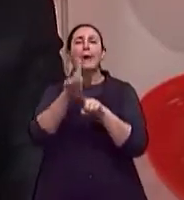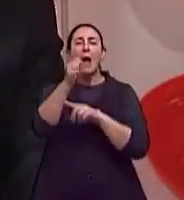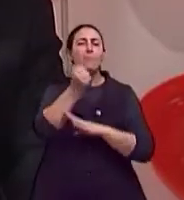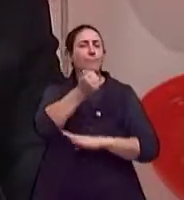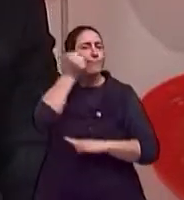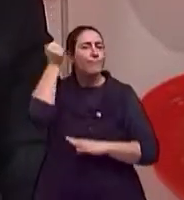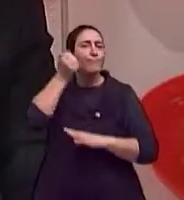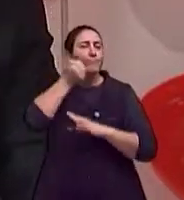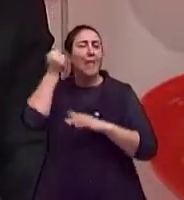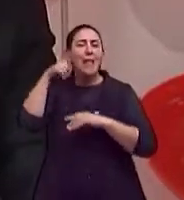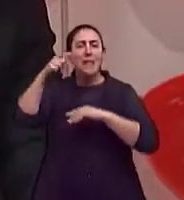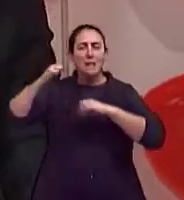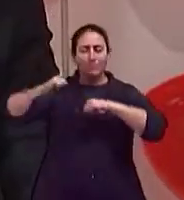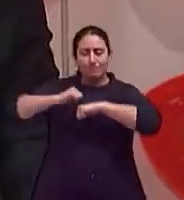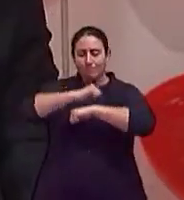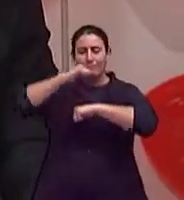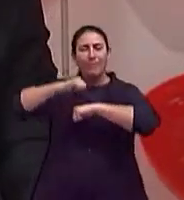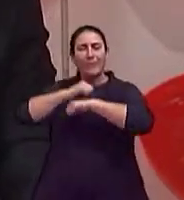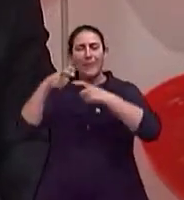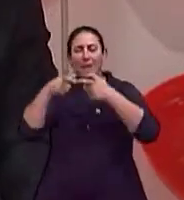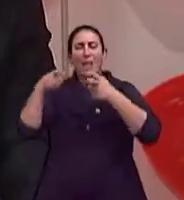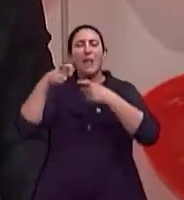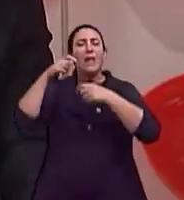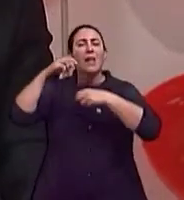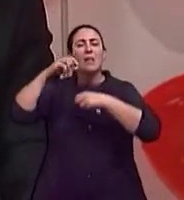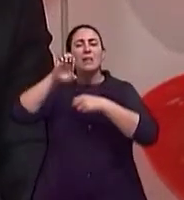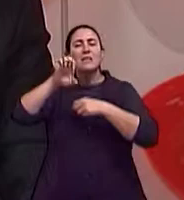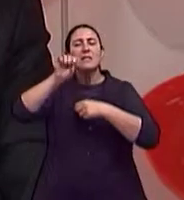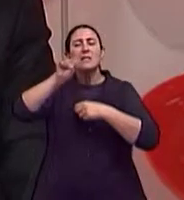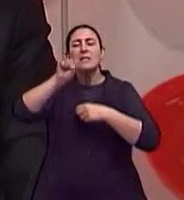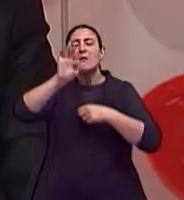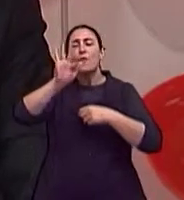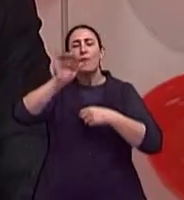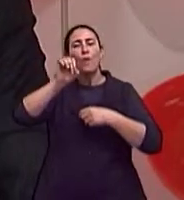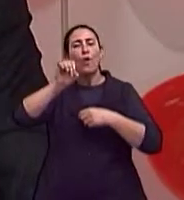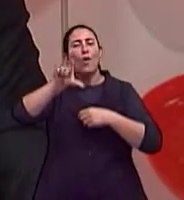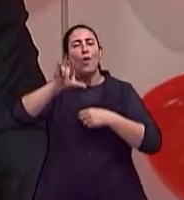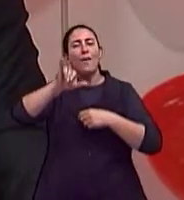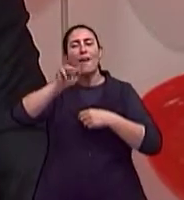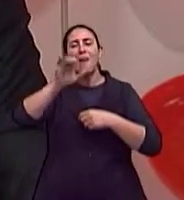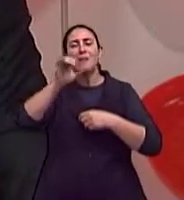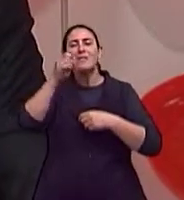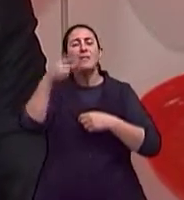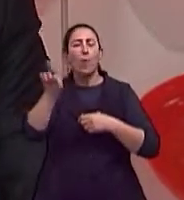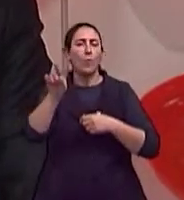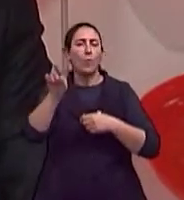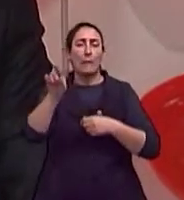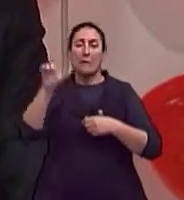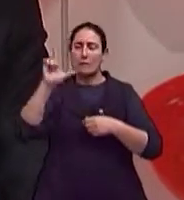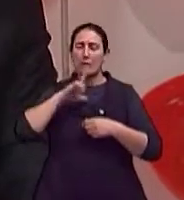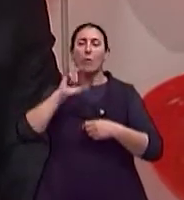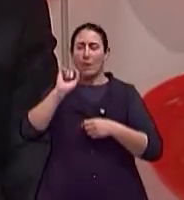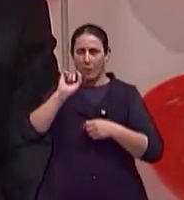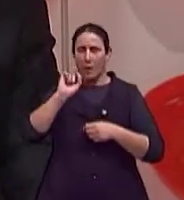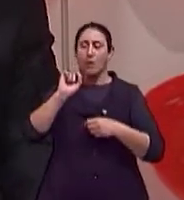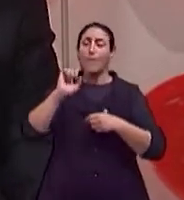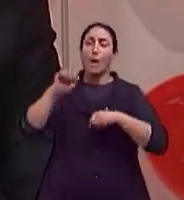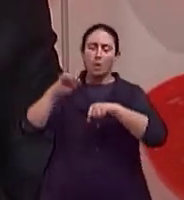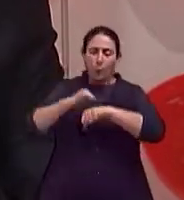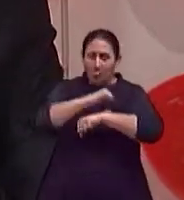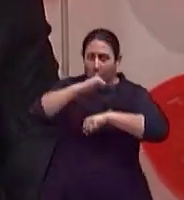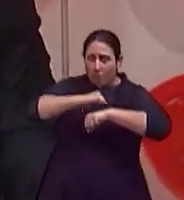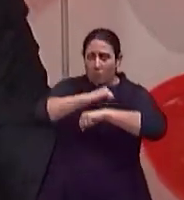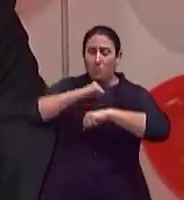se fala demais em esfoliação e é muito bom. O que é esfoliação? Tem esfoliação superficial, média e profunda.